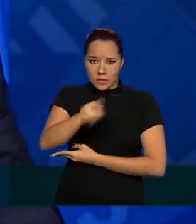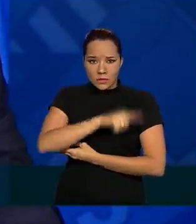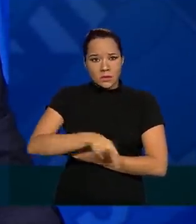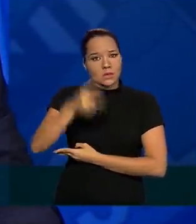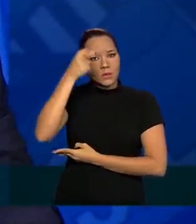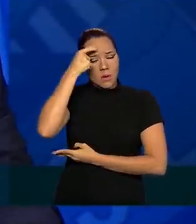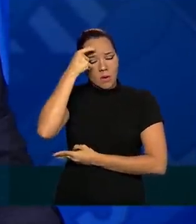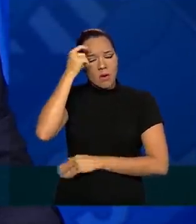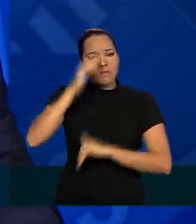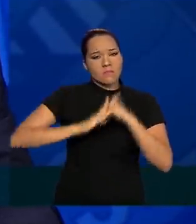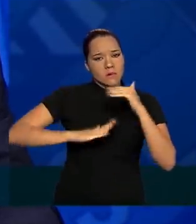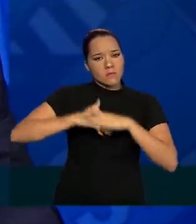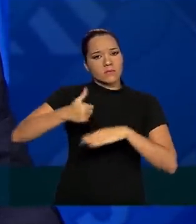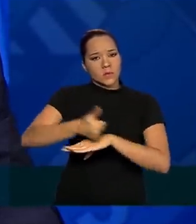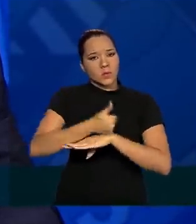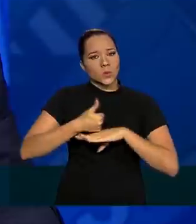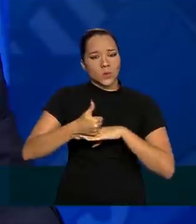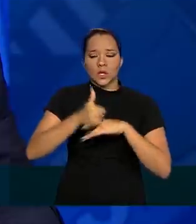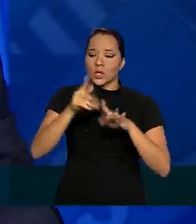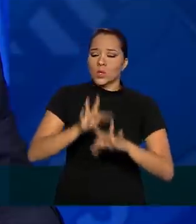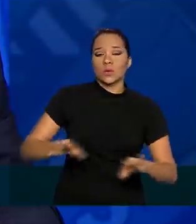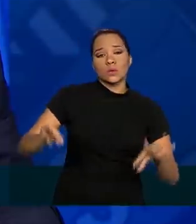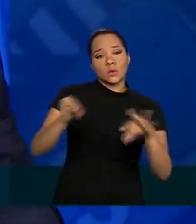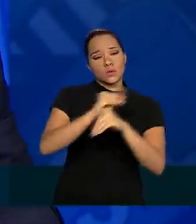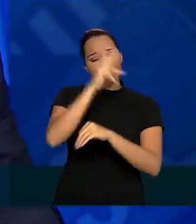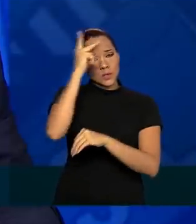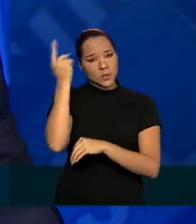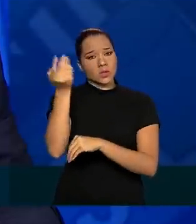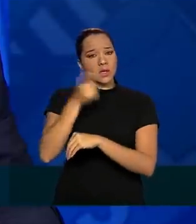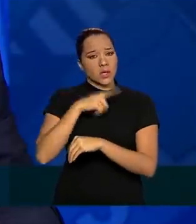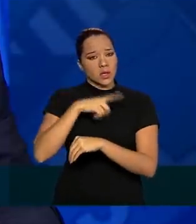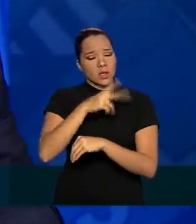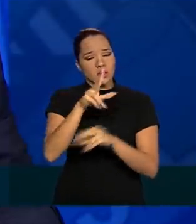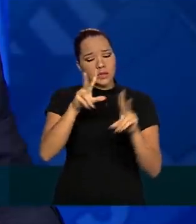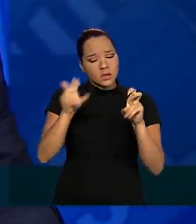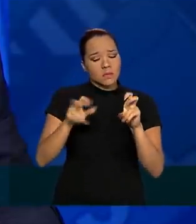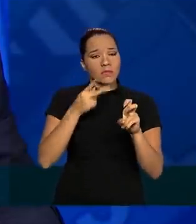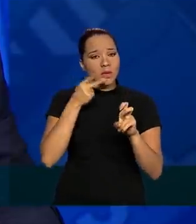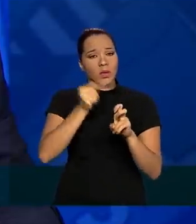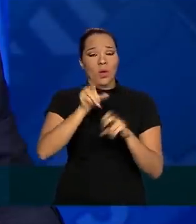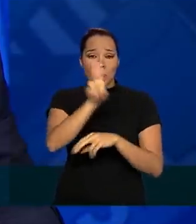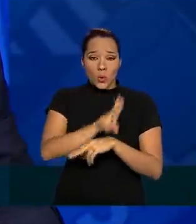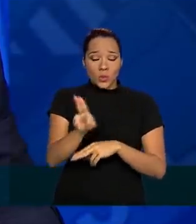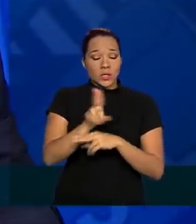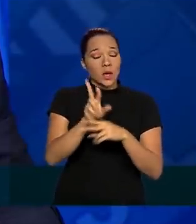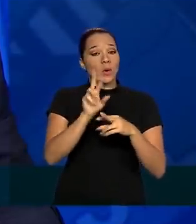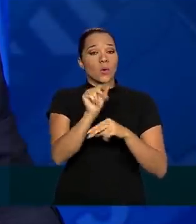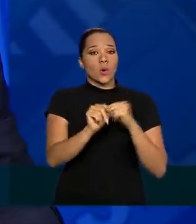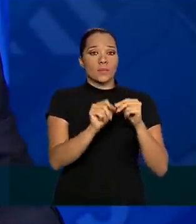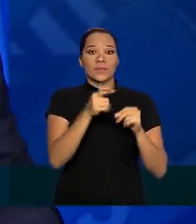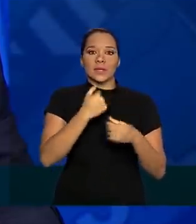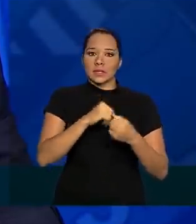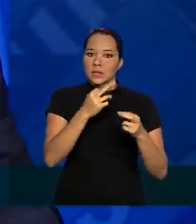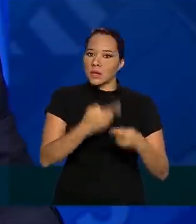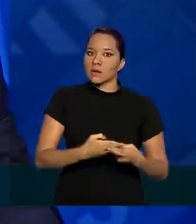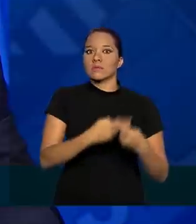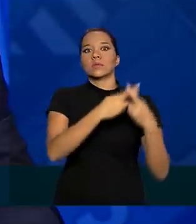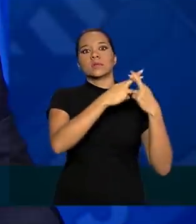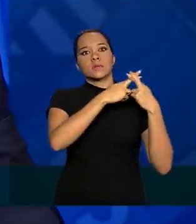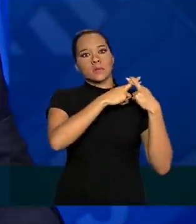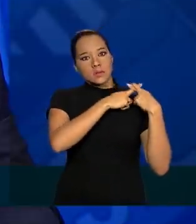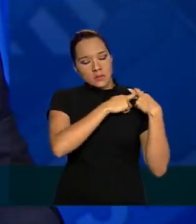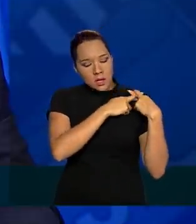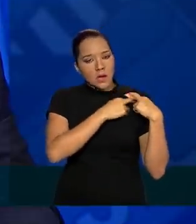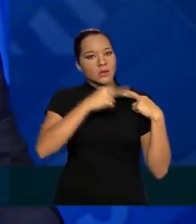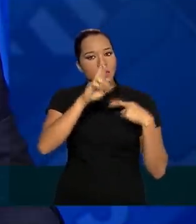nossos profissionais, de todos aqueles que lidam com essas questões, no sentido de usar com responsabilidade a